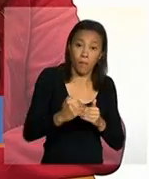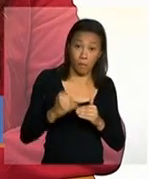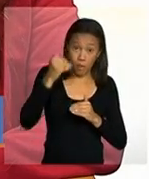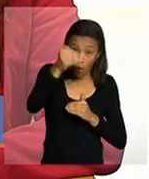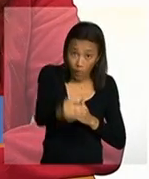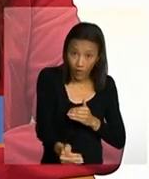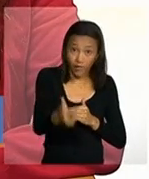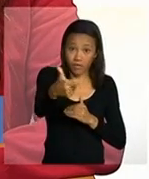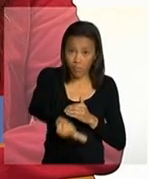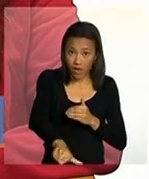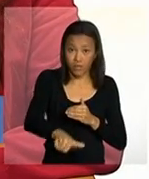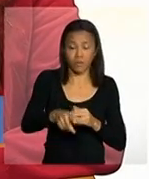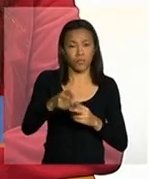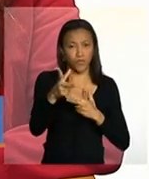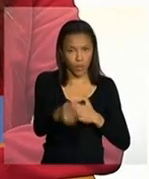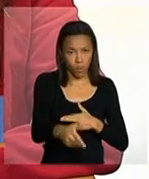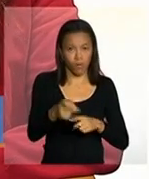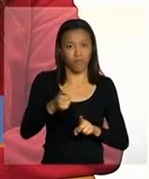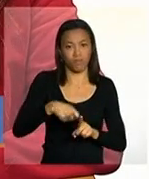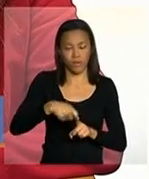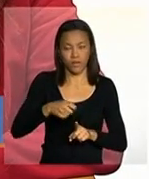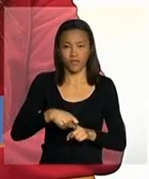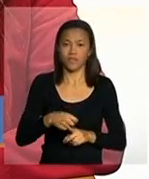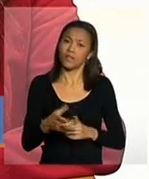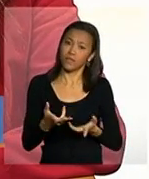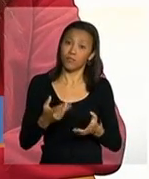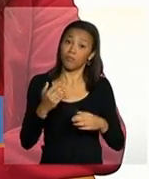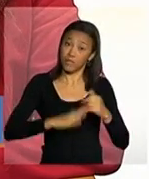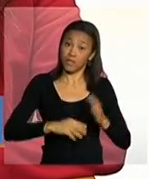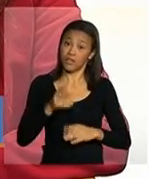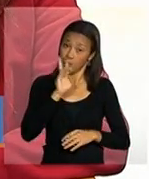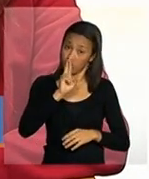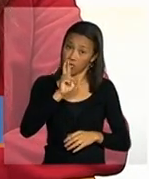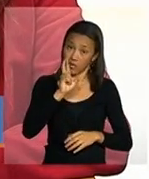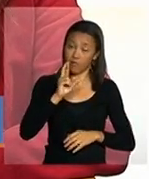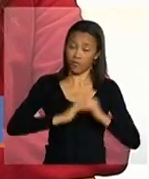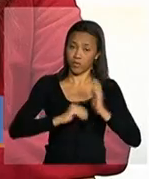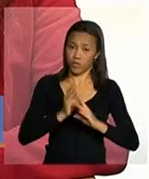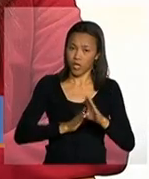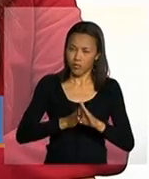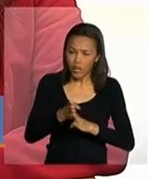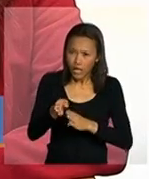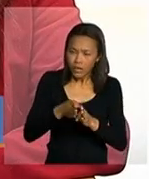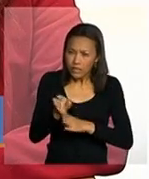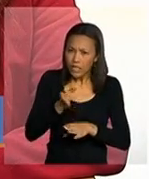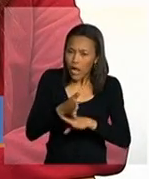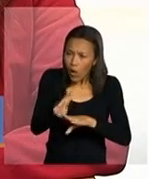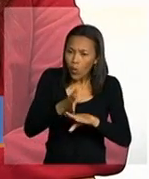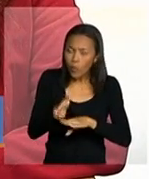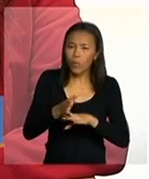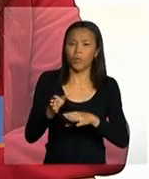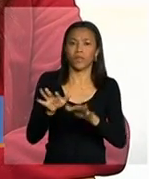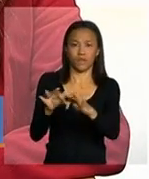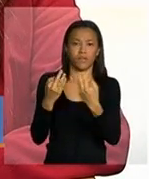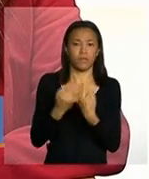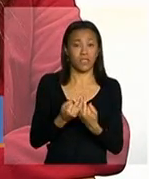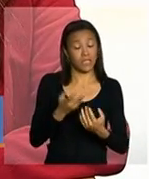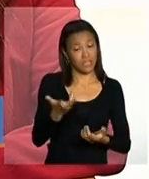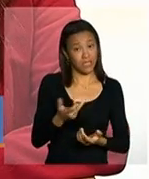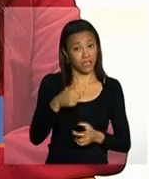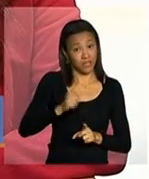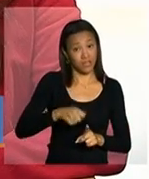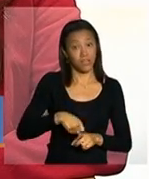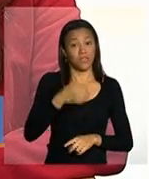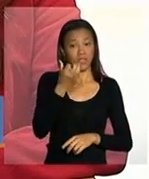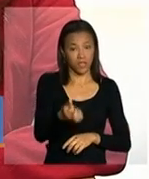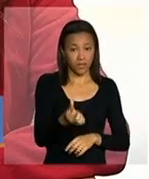do técnico responsável pelo acompanhamento da família então se ela vigorar no período de seis meses as